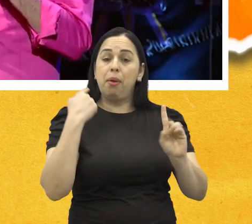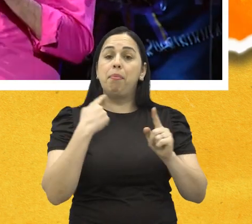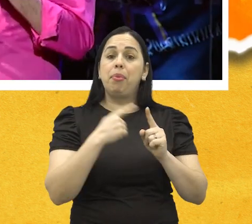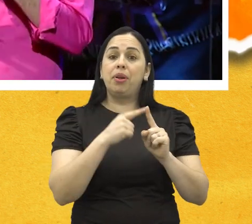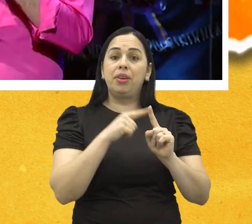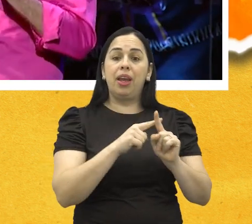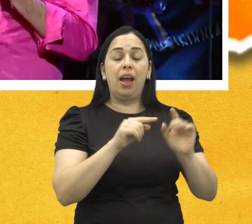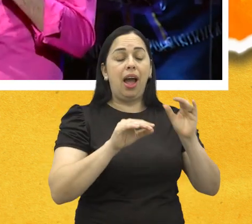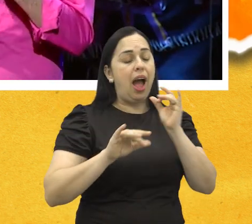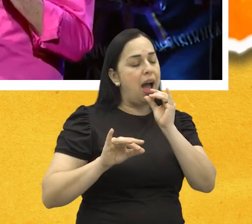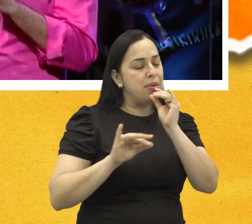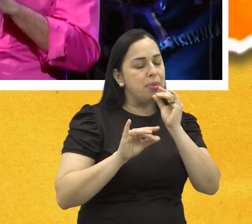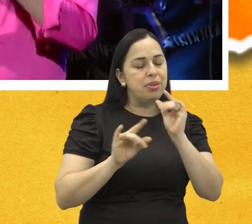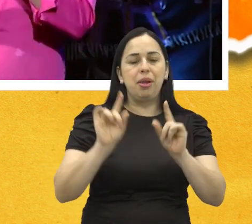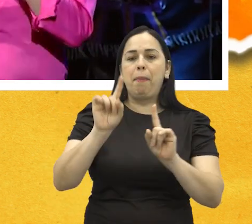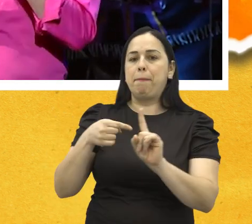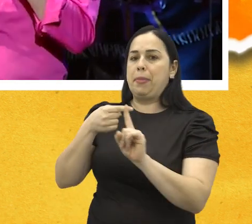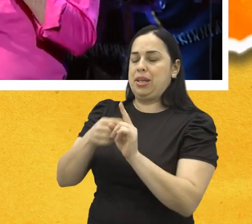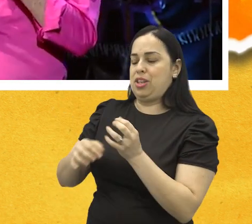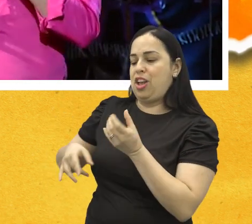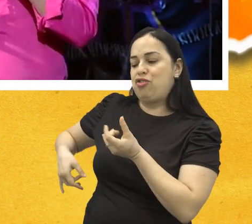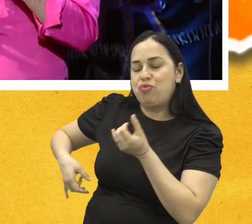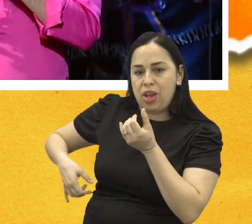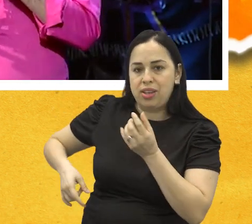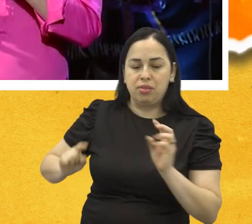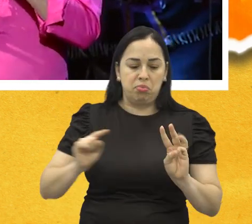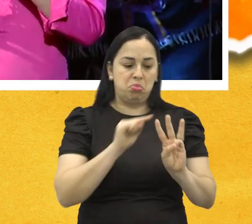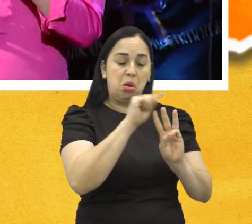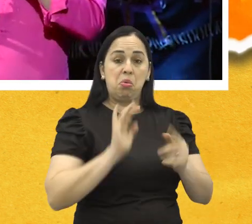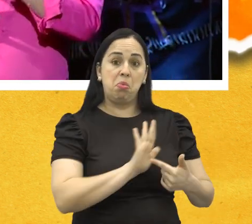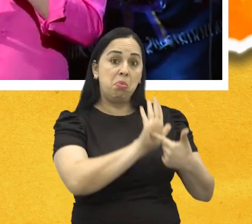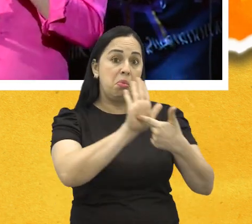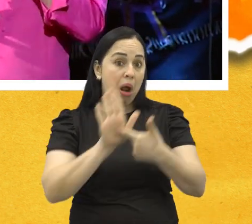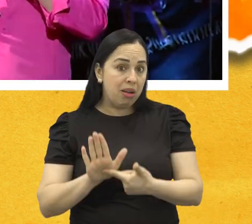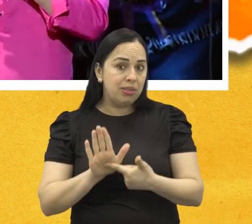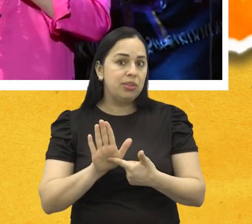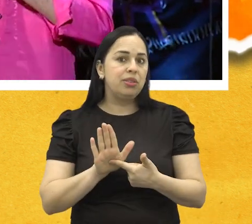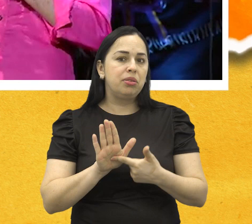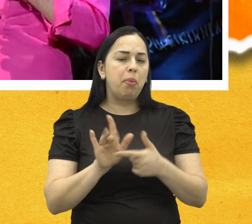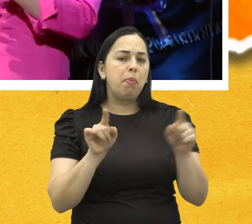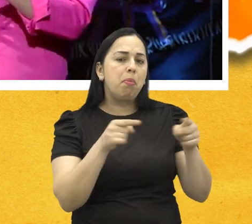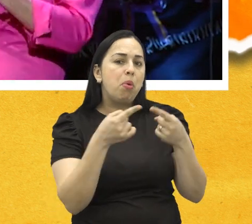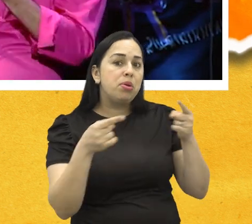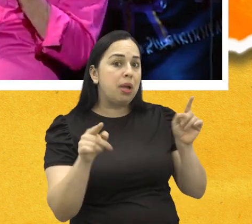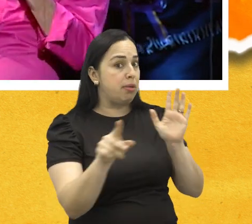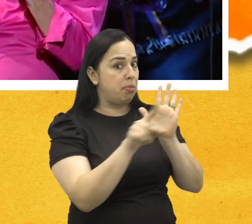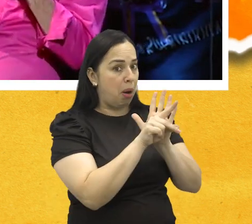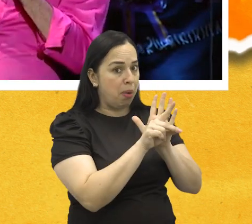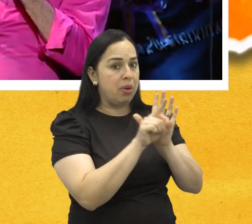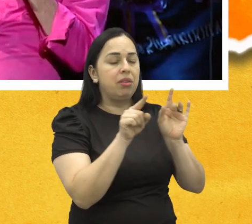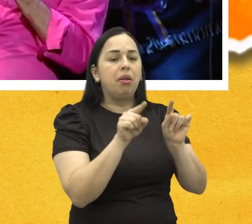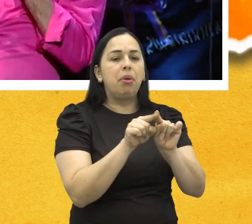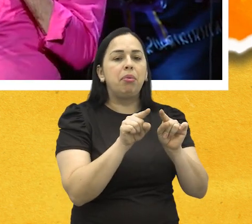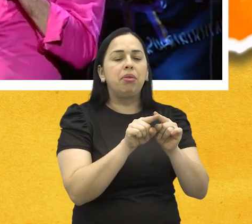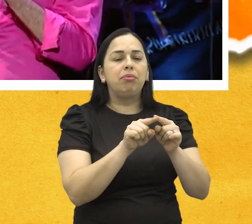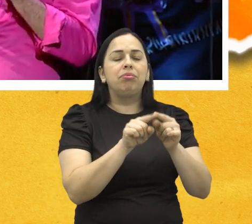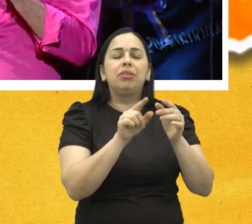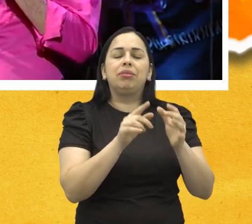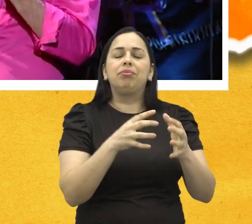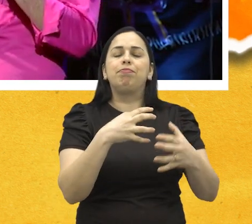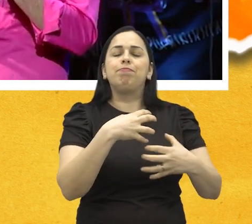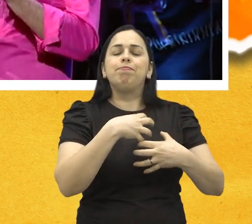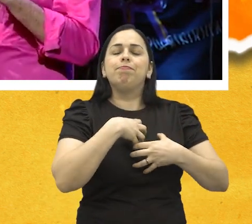conectam o choro e o Jazz Instrumental, o grupo traz nessa apresentação composições autorais que carregam uma